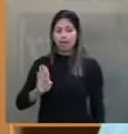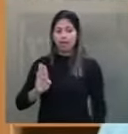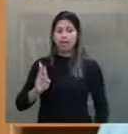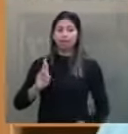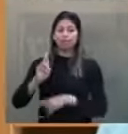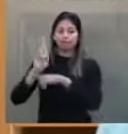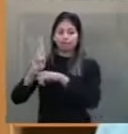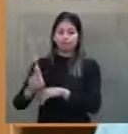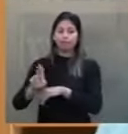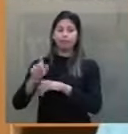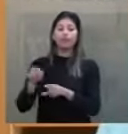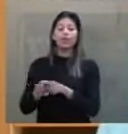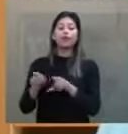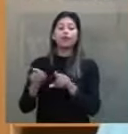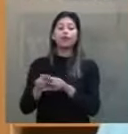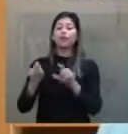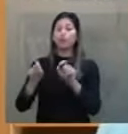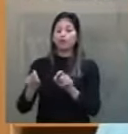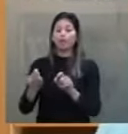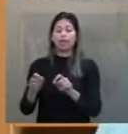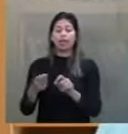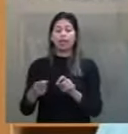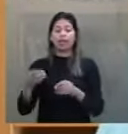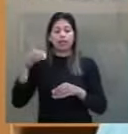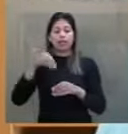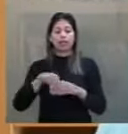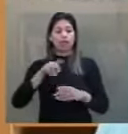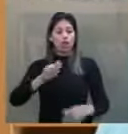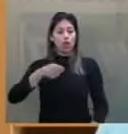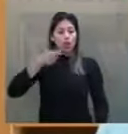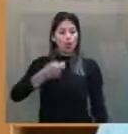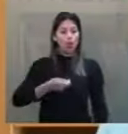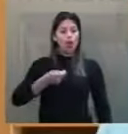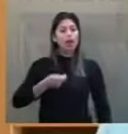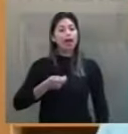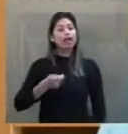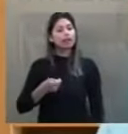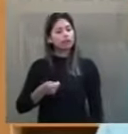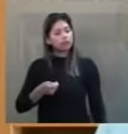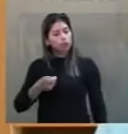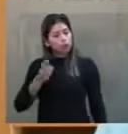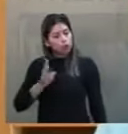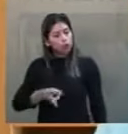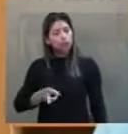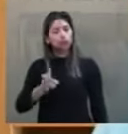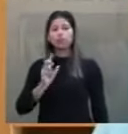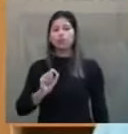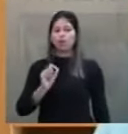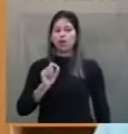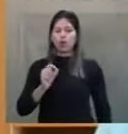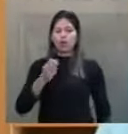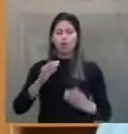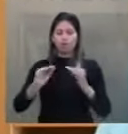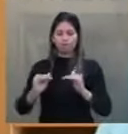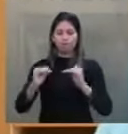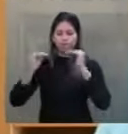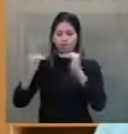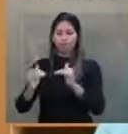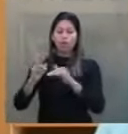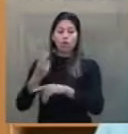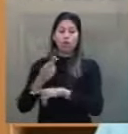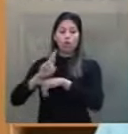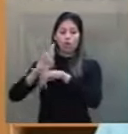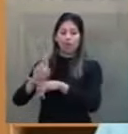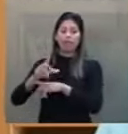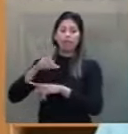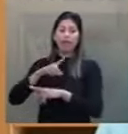Em sede de recursos ordinários, as OABs sustentaram que os defensores exercem a advogacia e que